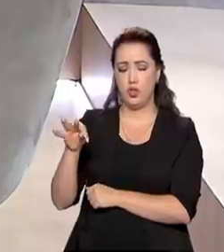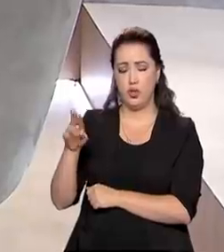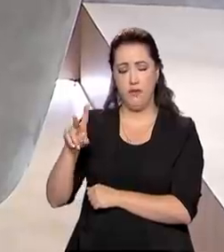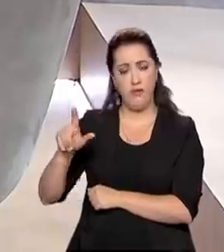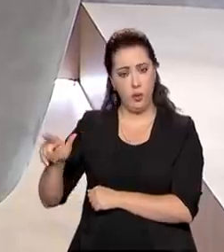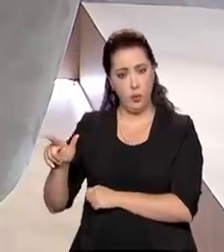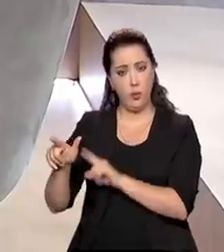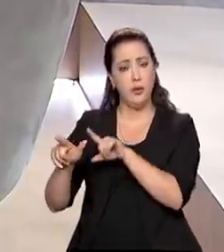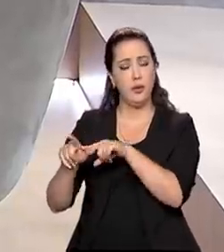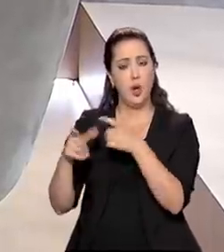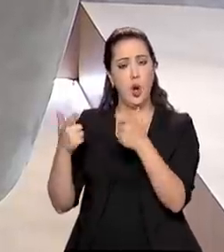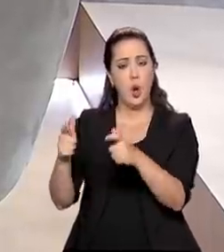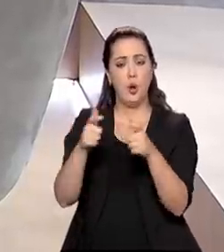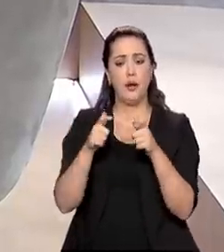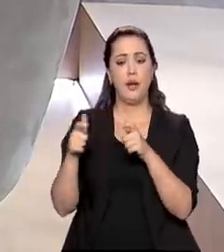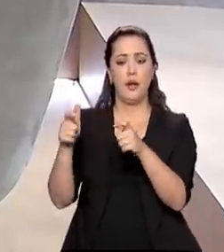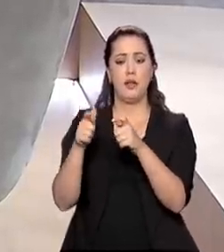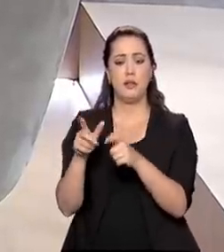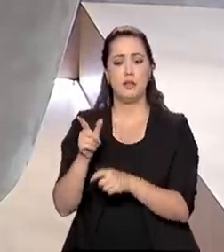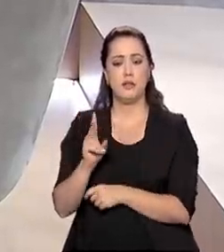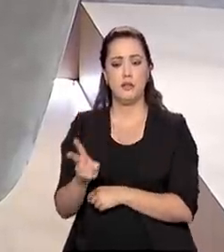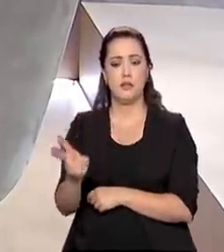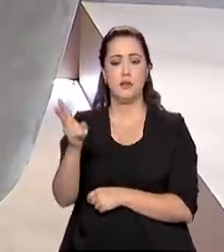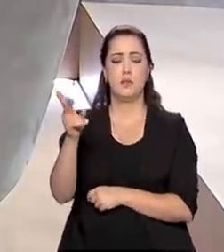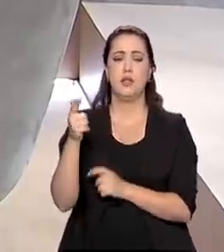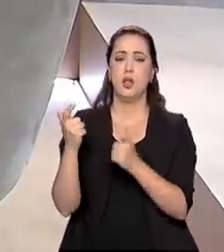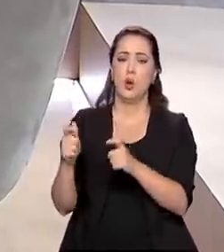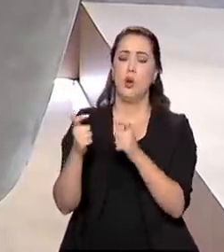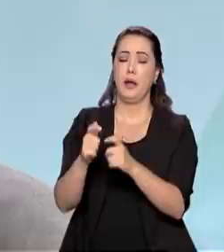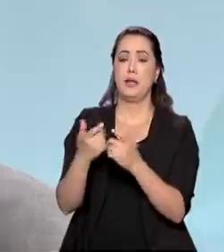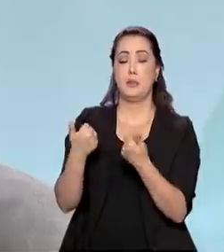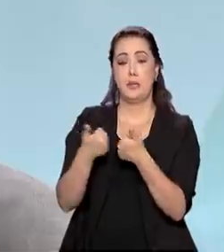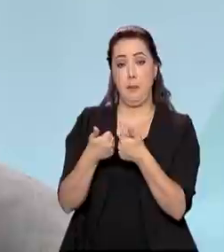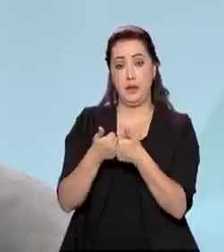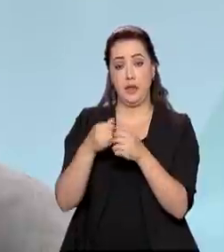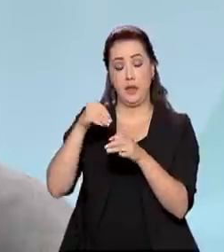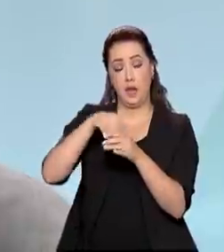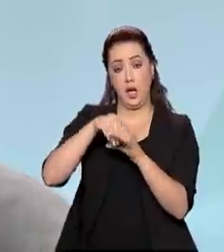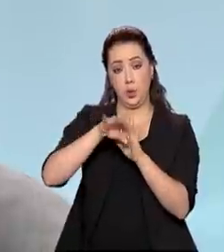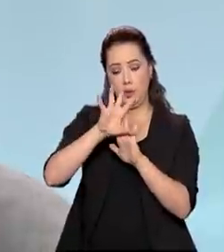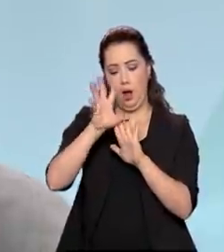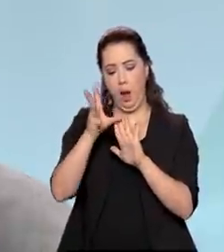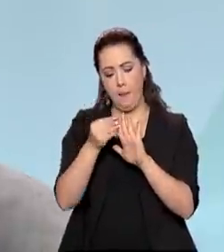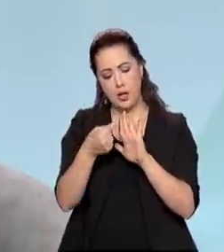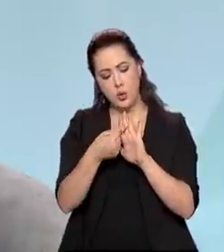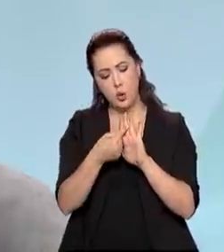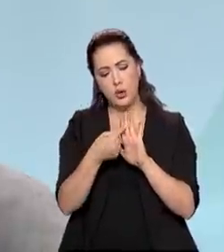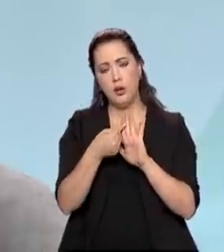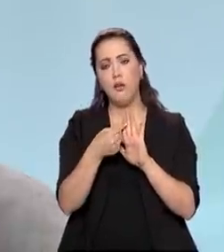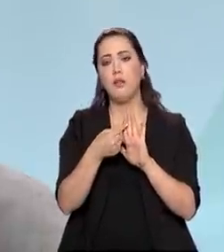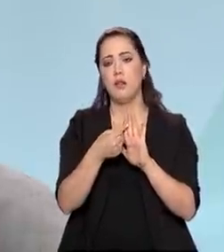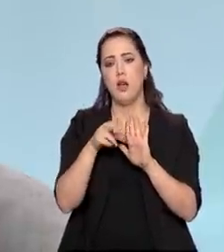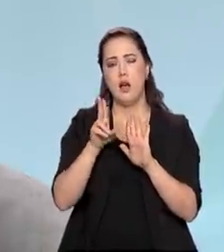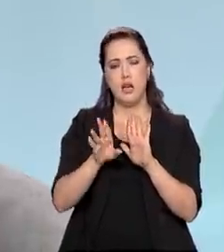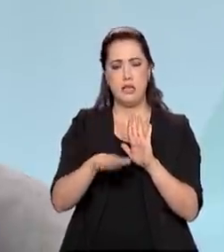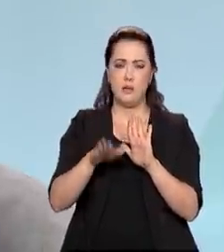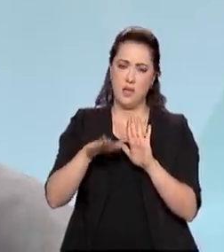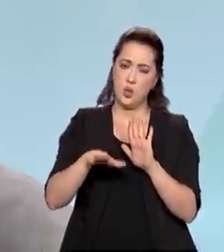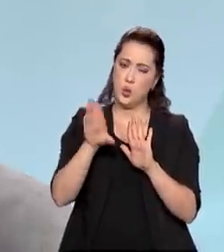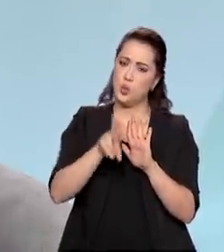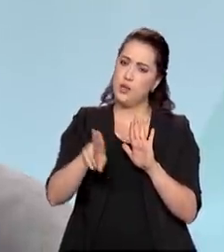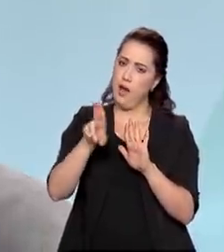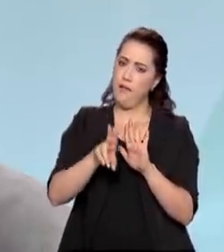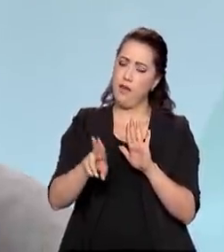biocombustível. Isso está sendo comum nos sistemas isolados da Amazônia, que tradicionalmente usava o diesel, né?